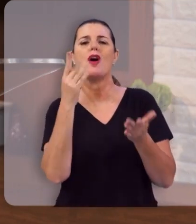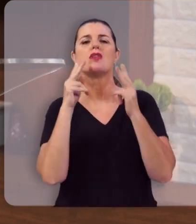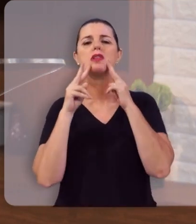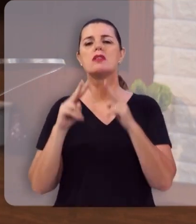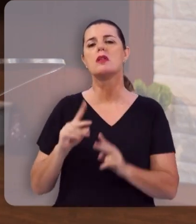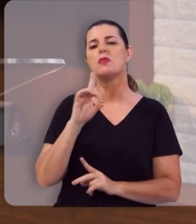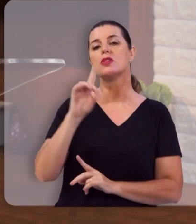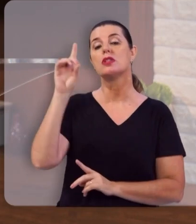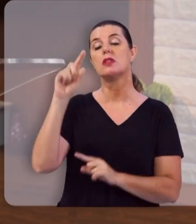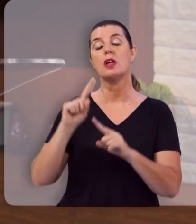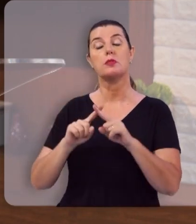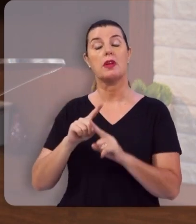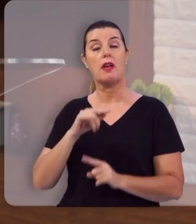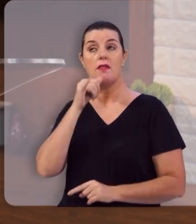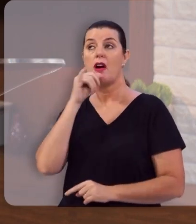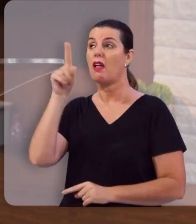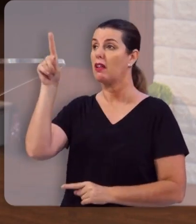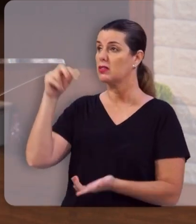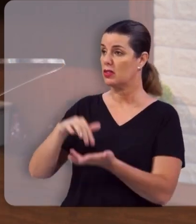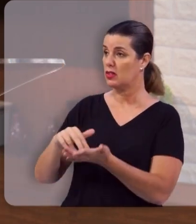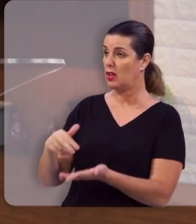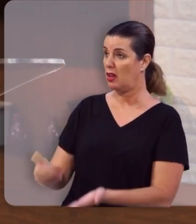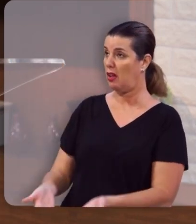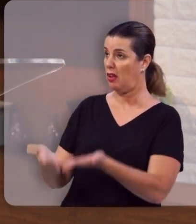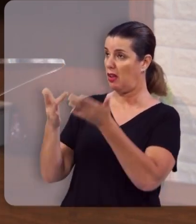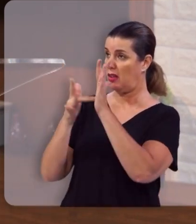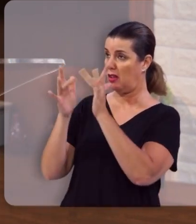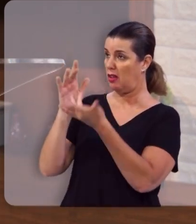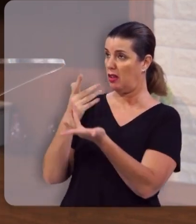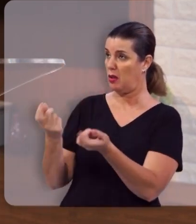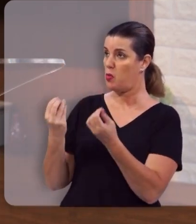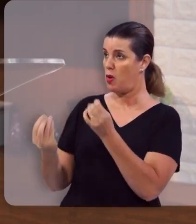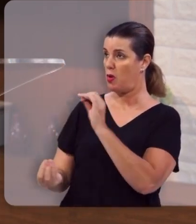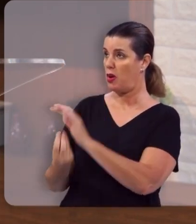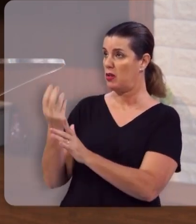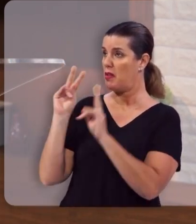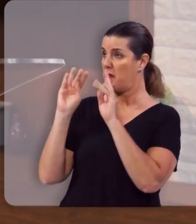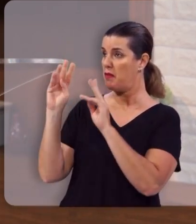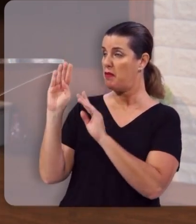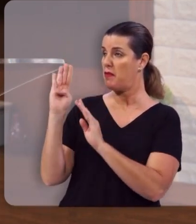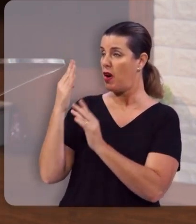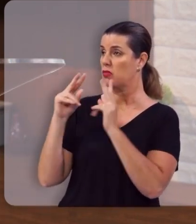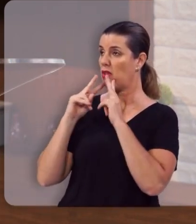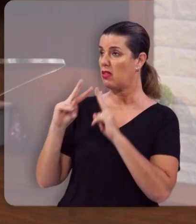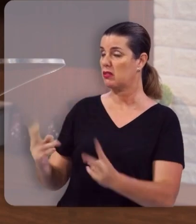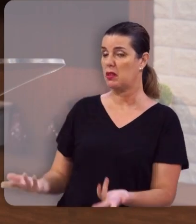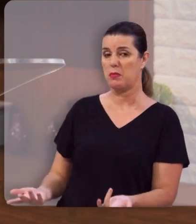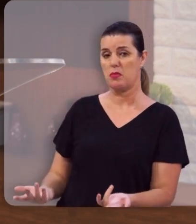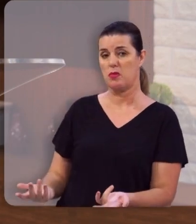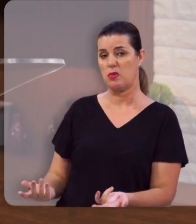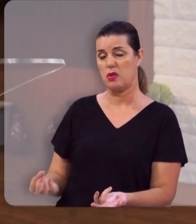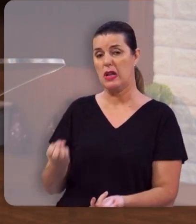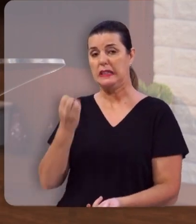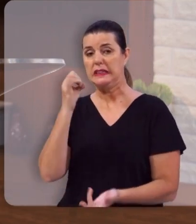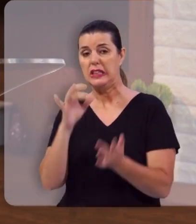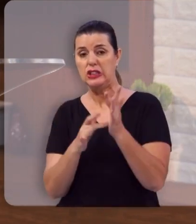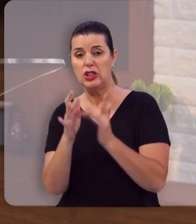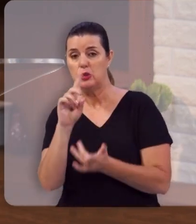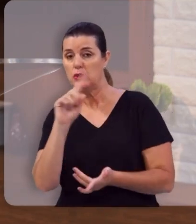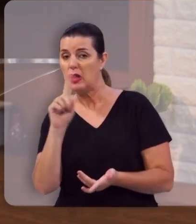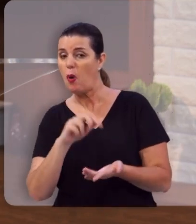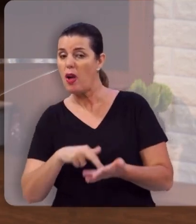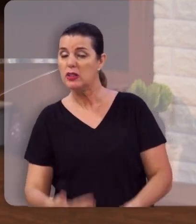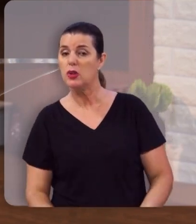testemunhos de Deus, porque estamos dizendo que Ele ressuscitou a Cristo. Se isso não aconteceu, então nós somos falsas testemunhas. Se Cristo não ressuscitou,